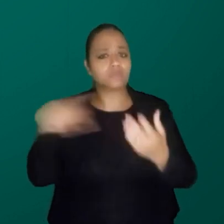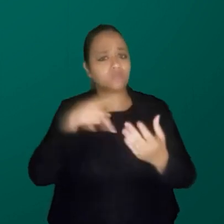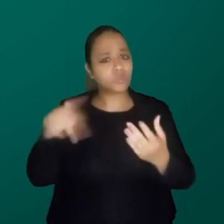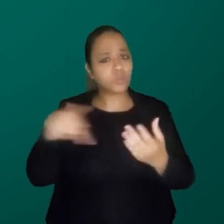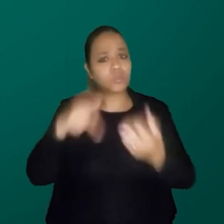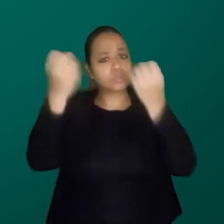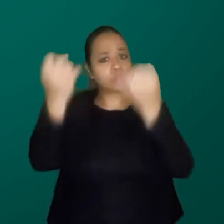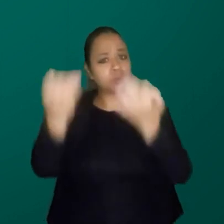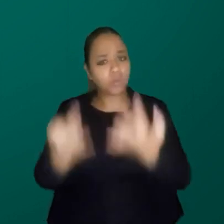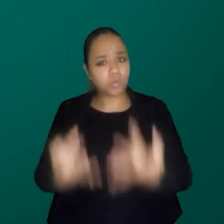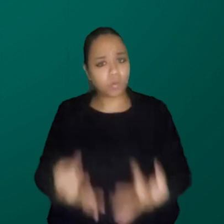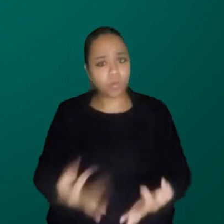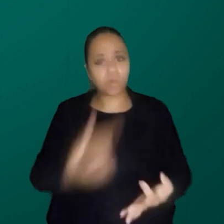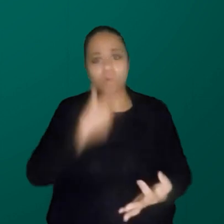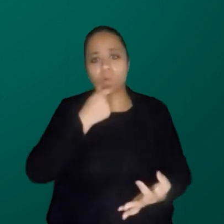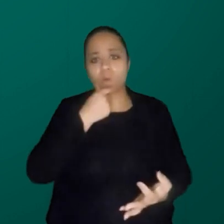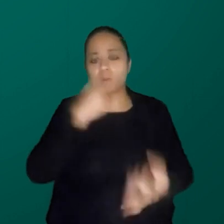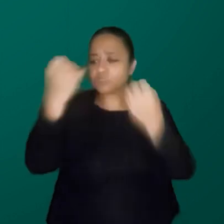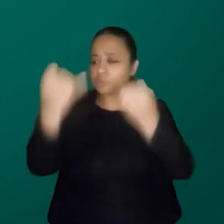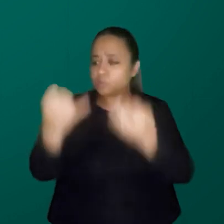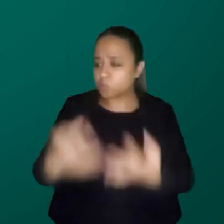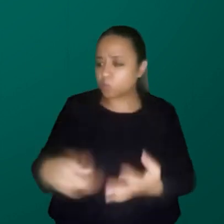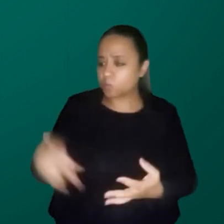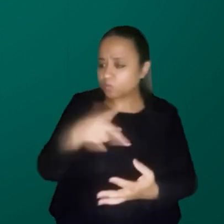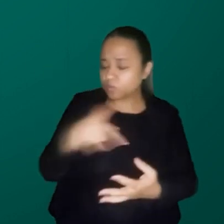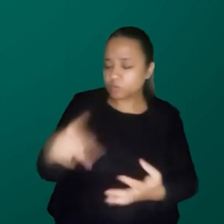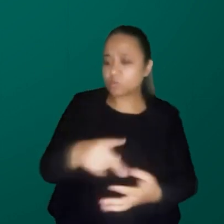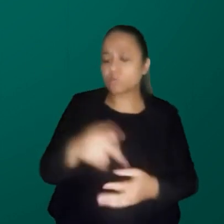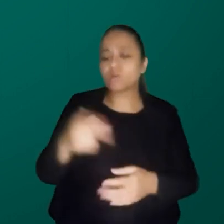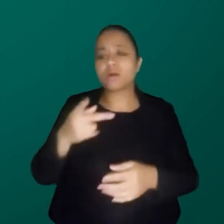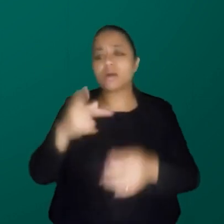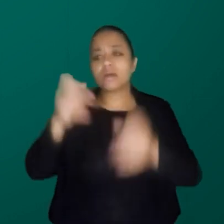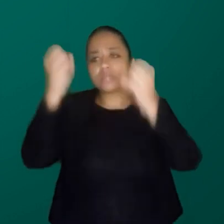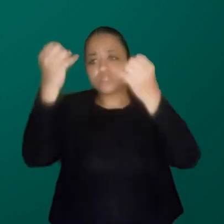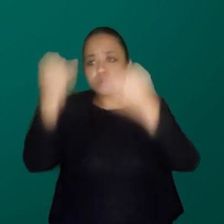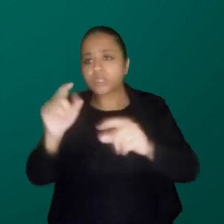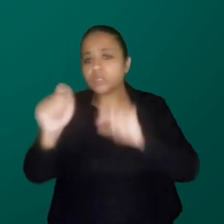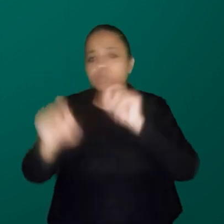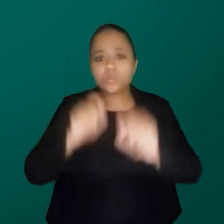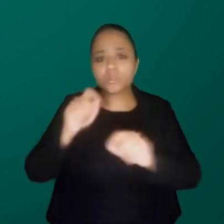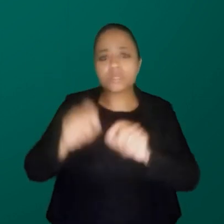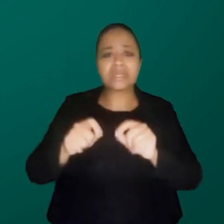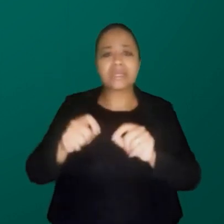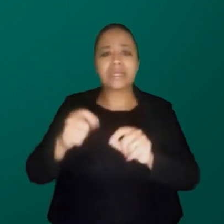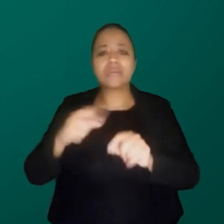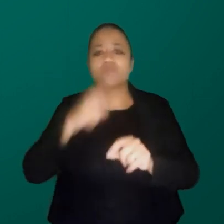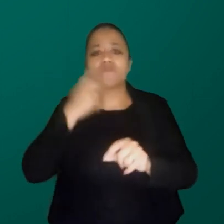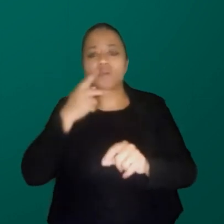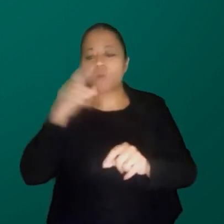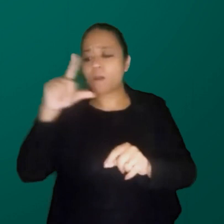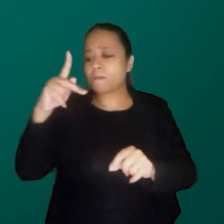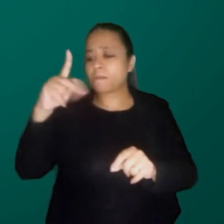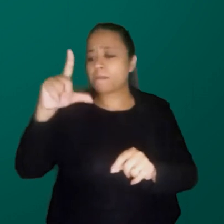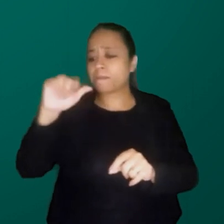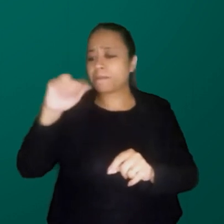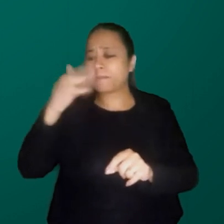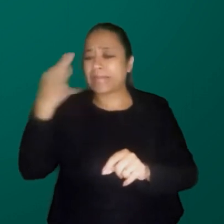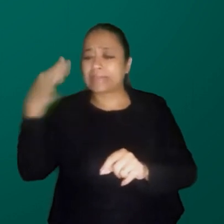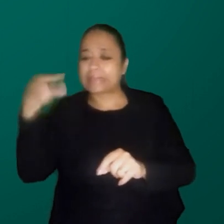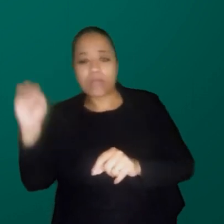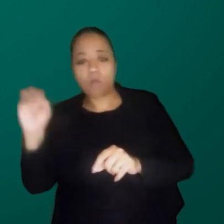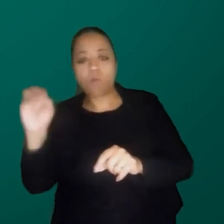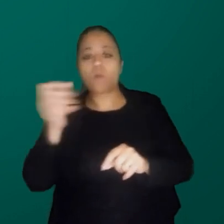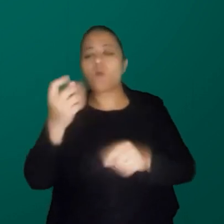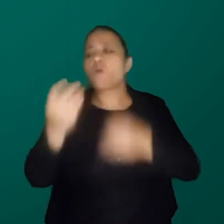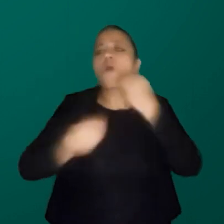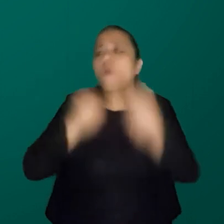como é, trazendo até aquele, o Platão da caverna. Ele não citou exatamente, mas ele disse, gente,